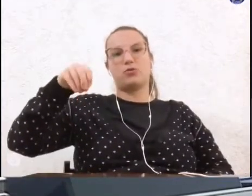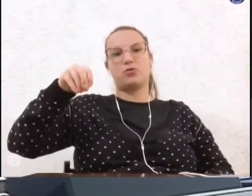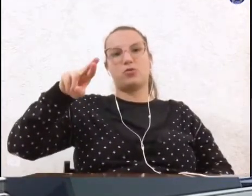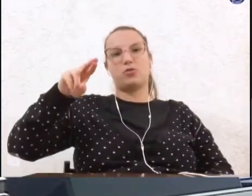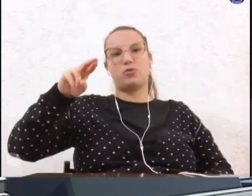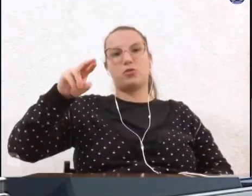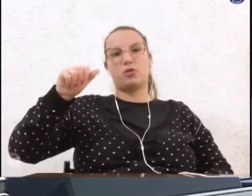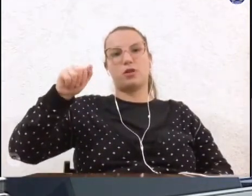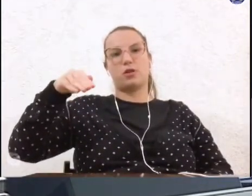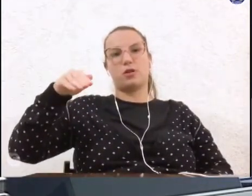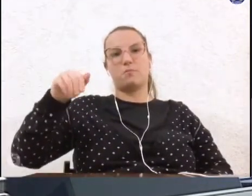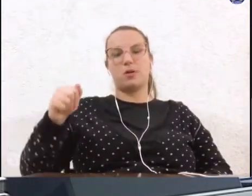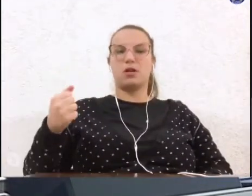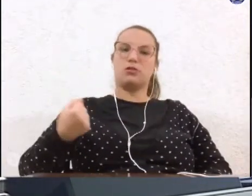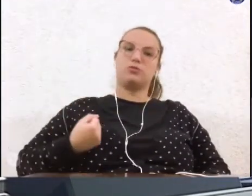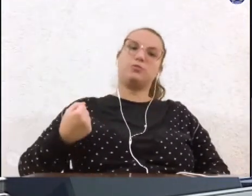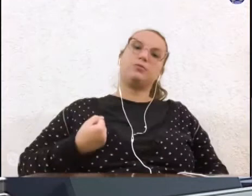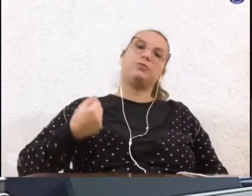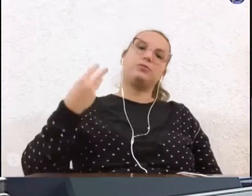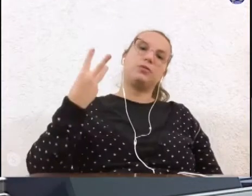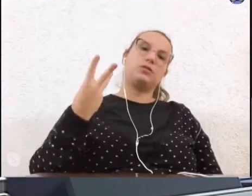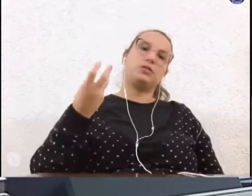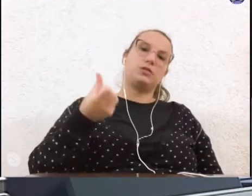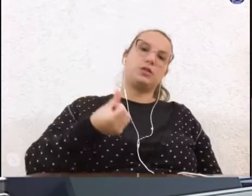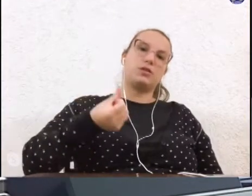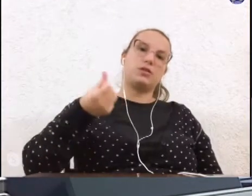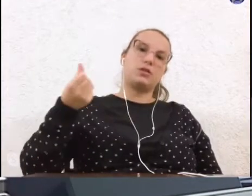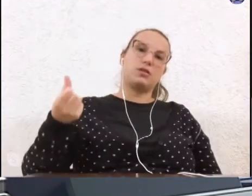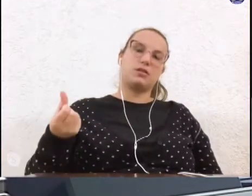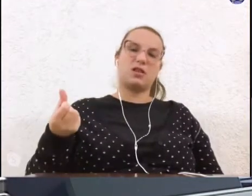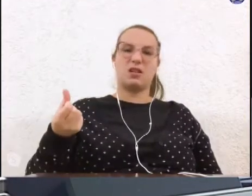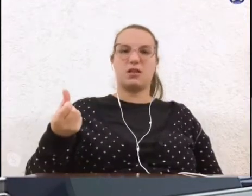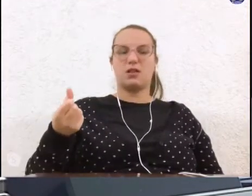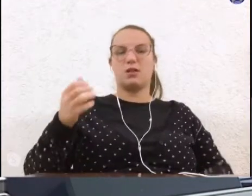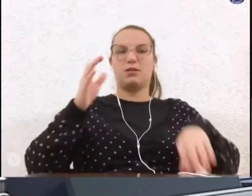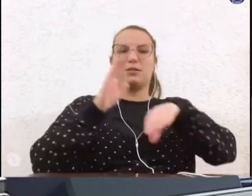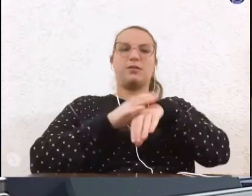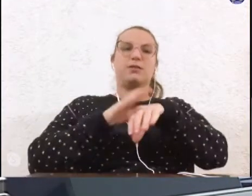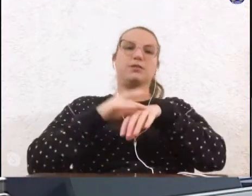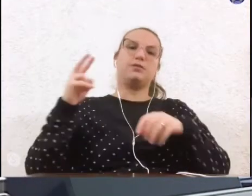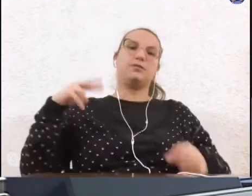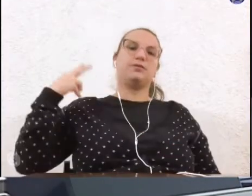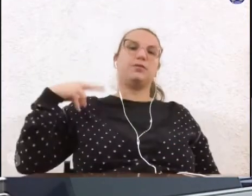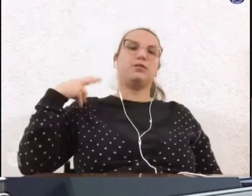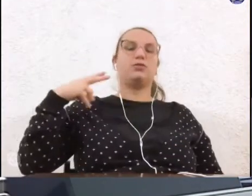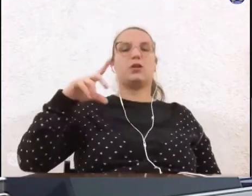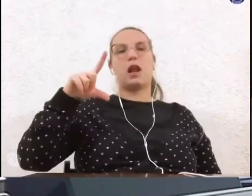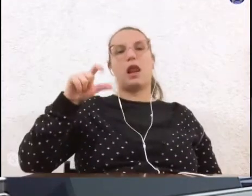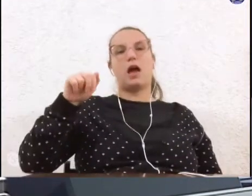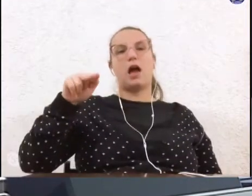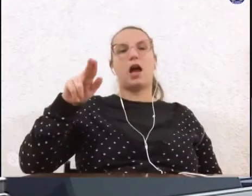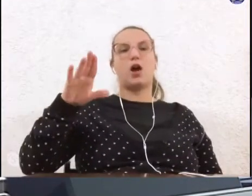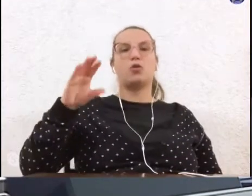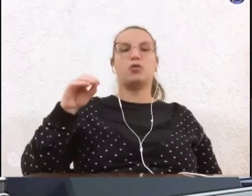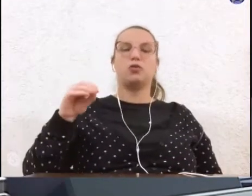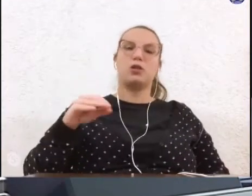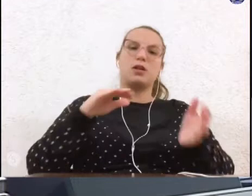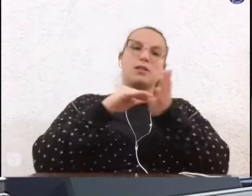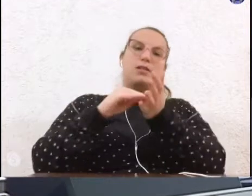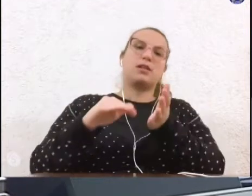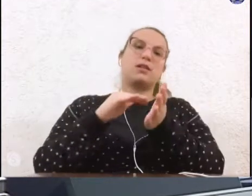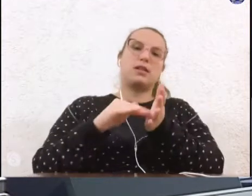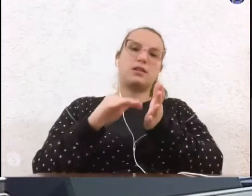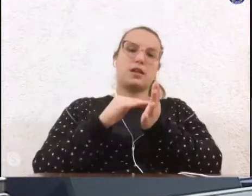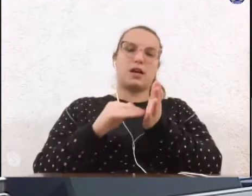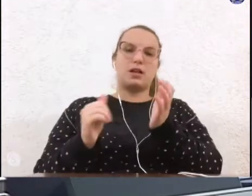Número 366, de autoria do vereador Sargento Laudo, ao secretário adjunto para